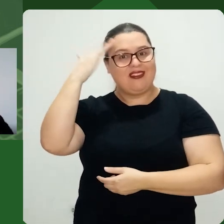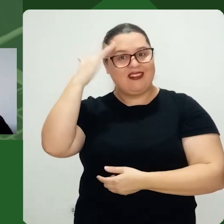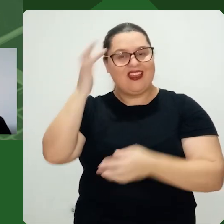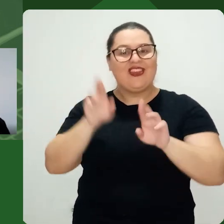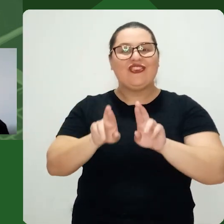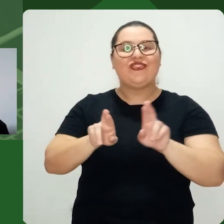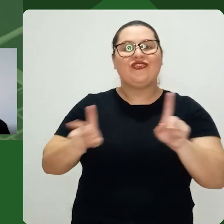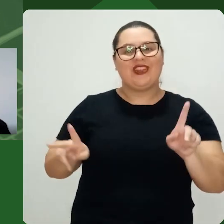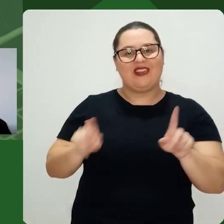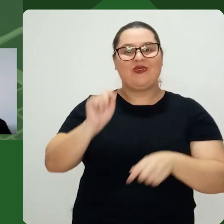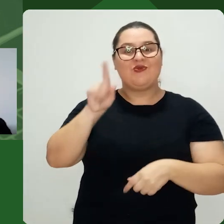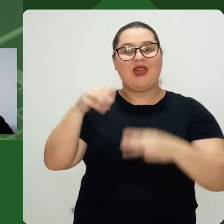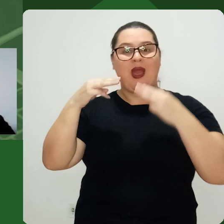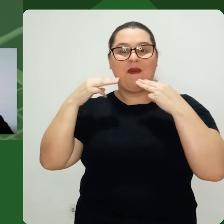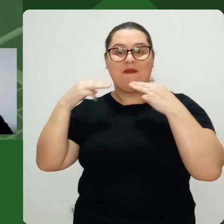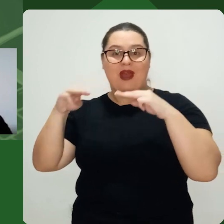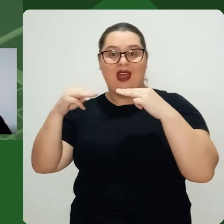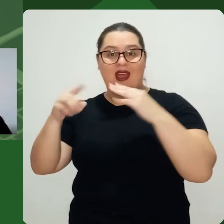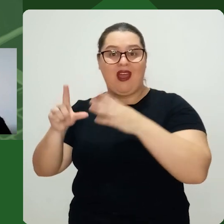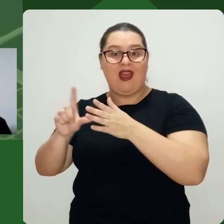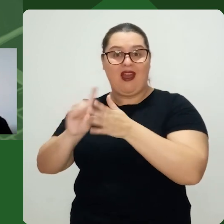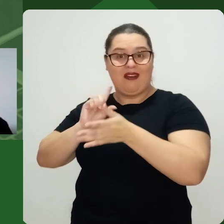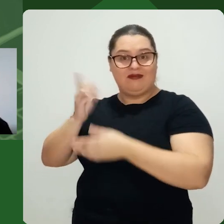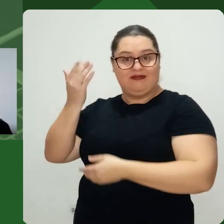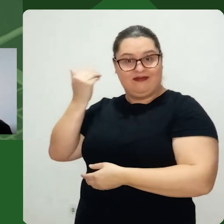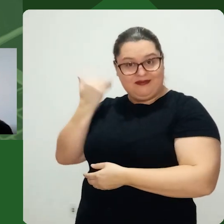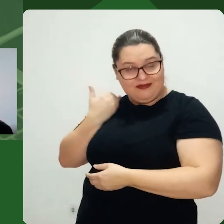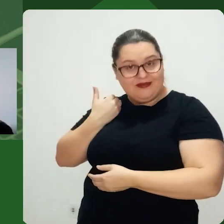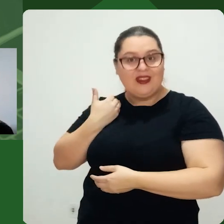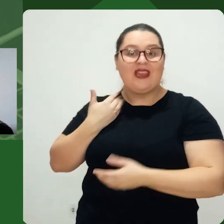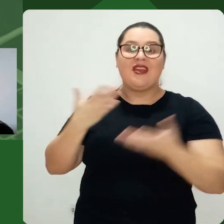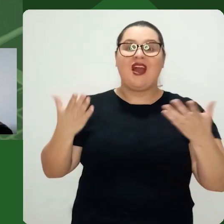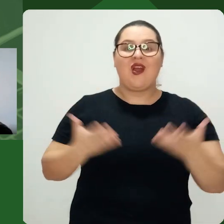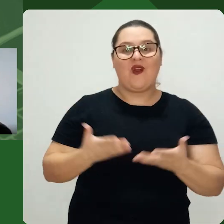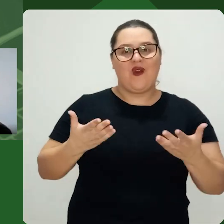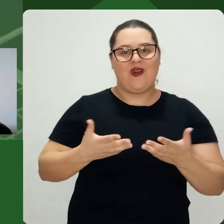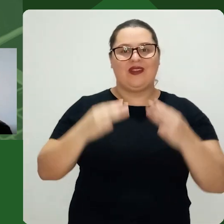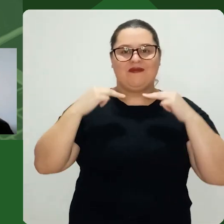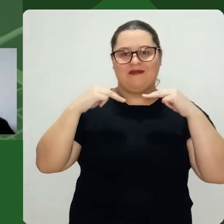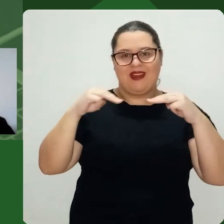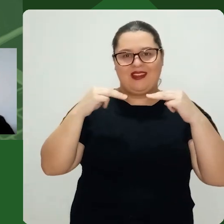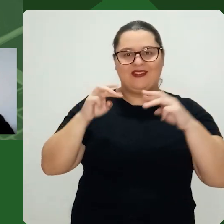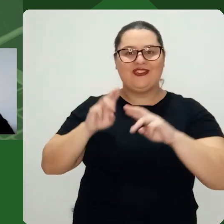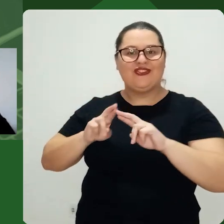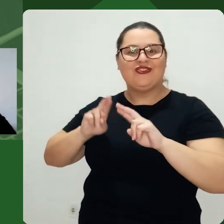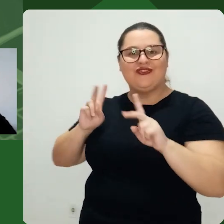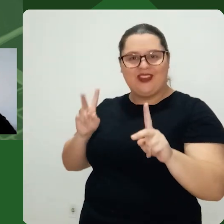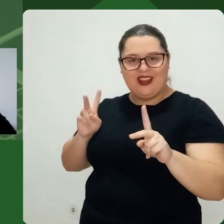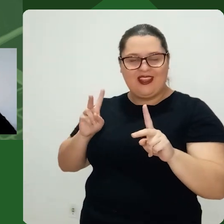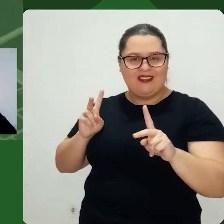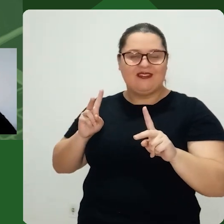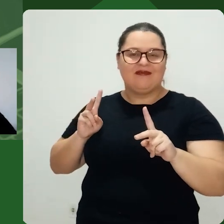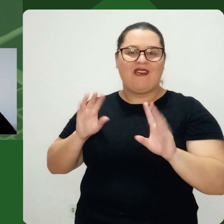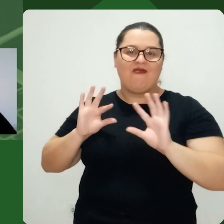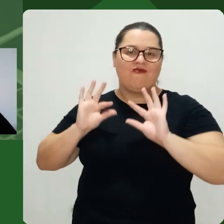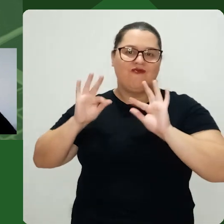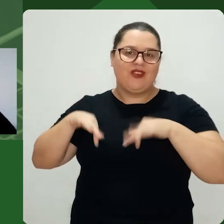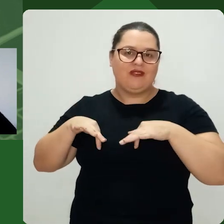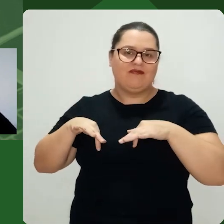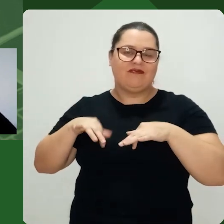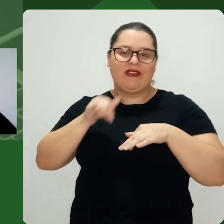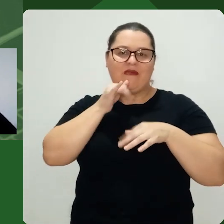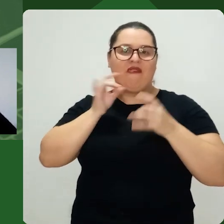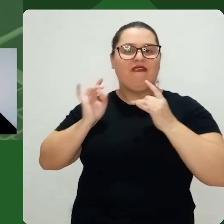diferença do que era o marketing antes E do que é o marketing agora A gente saiu daquela coisa do